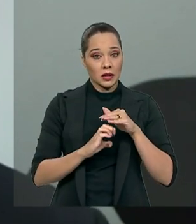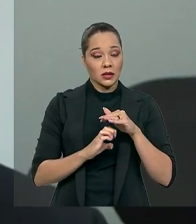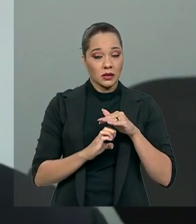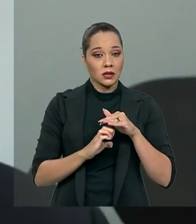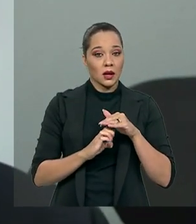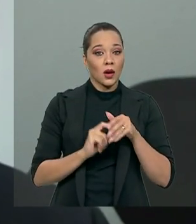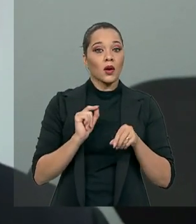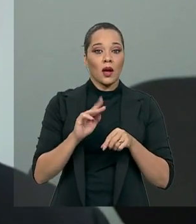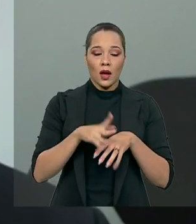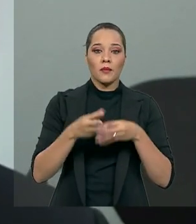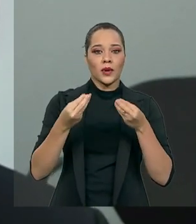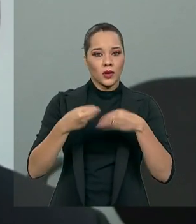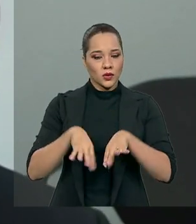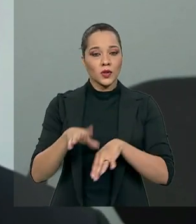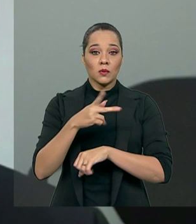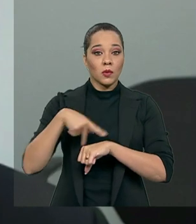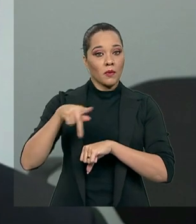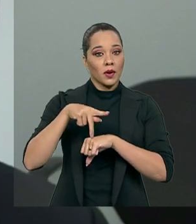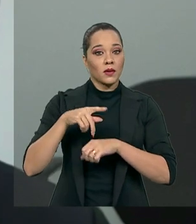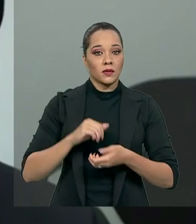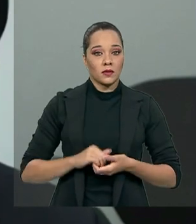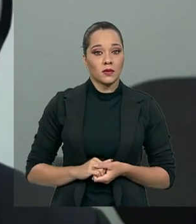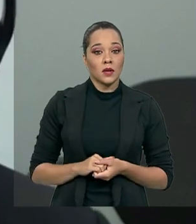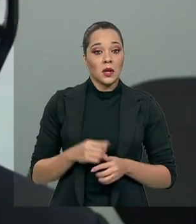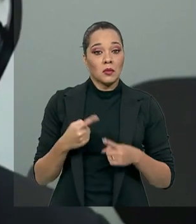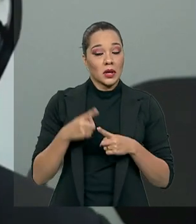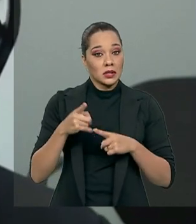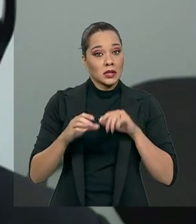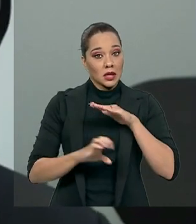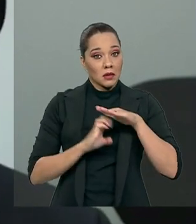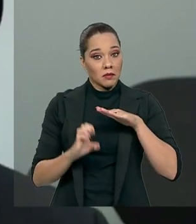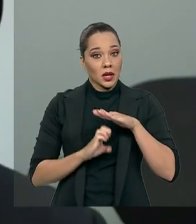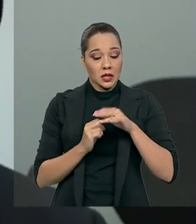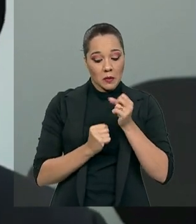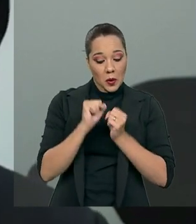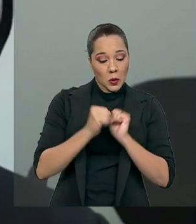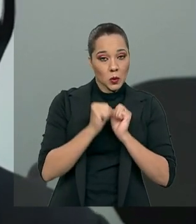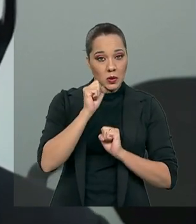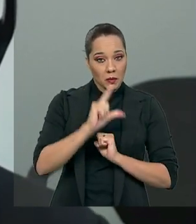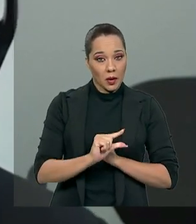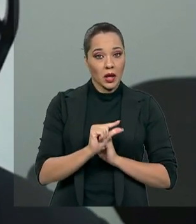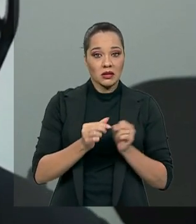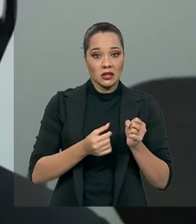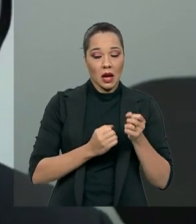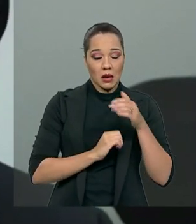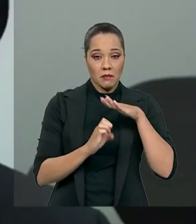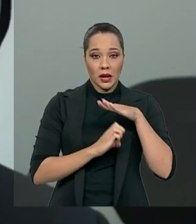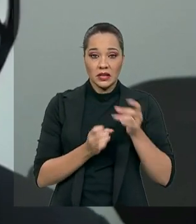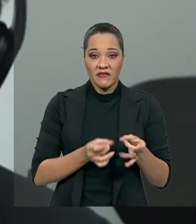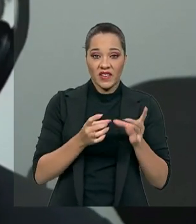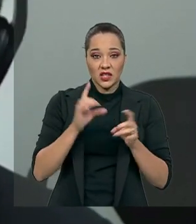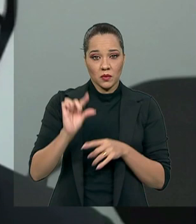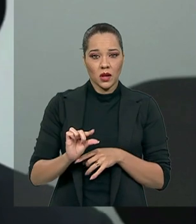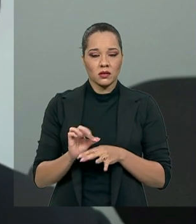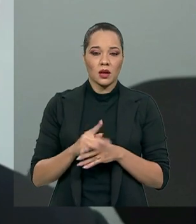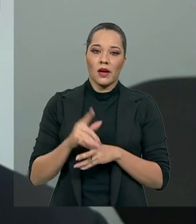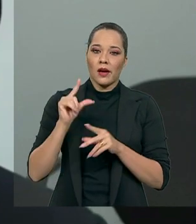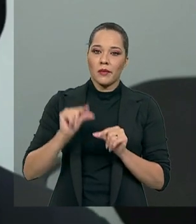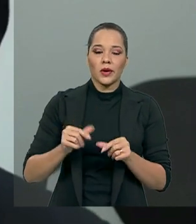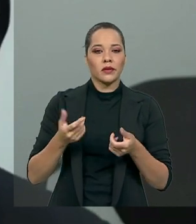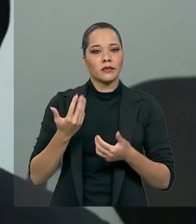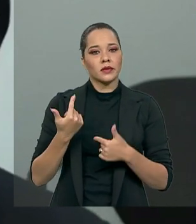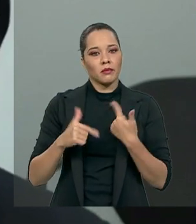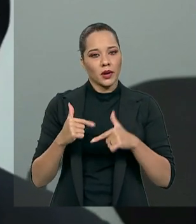na verdade, é o prejuízo para o país, porque se as empresas produzem menos, se as empresas vendem menos, são menos empregos